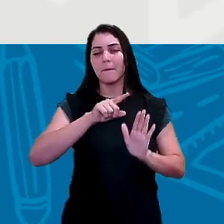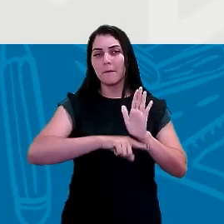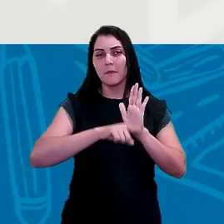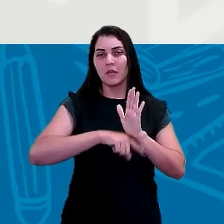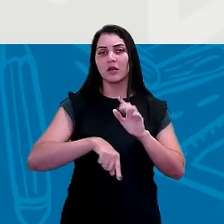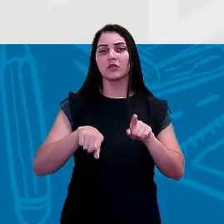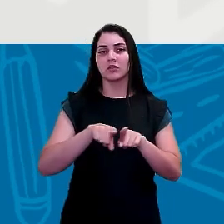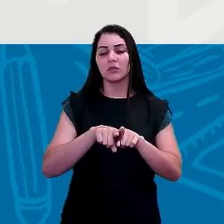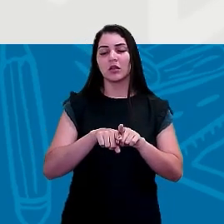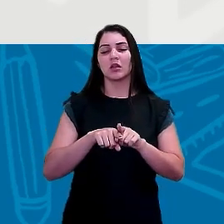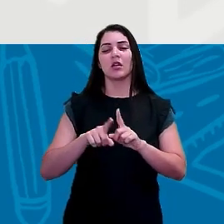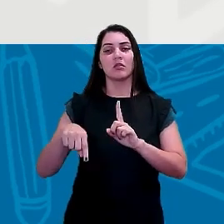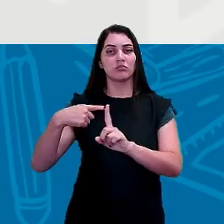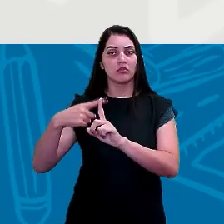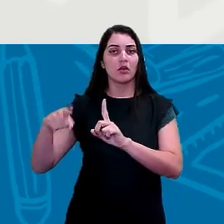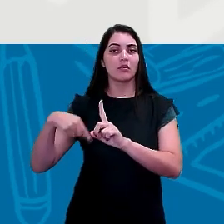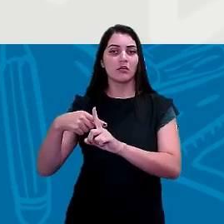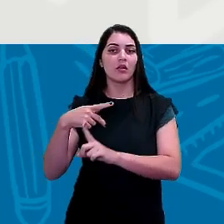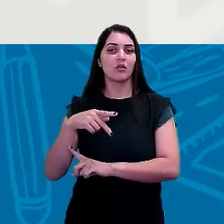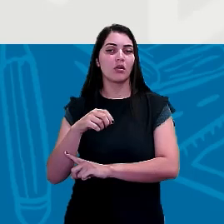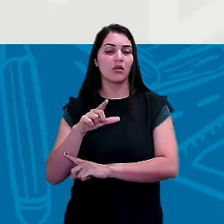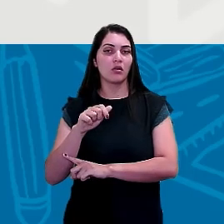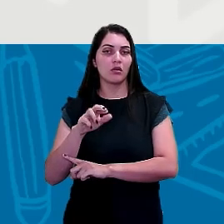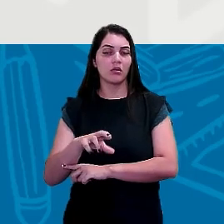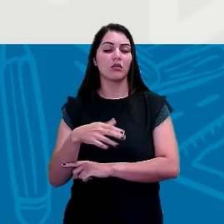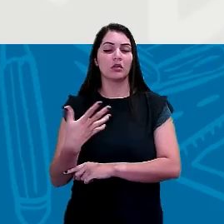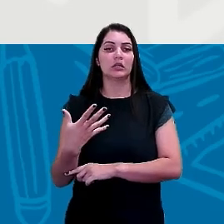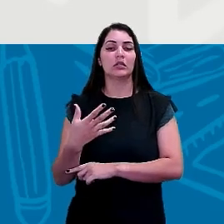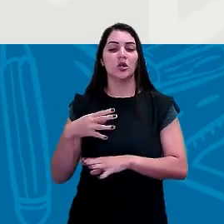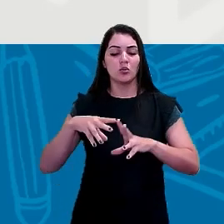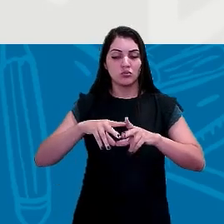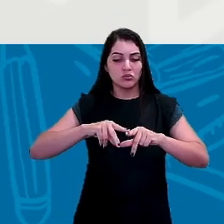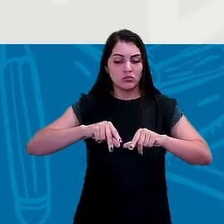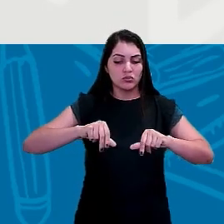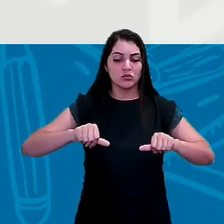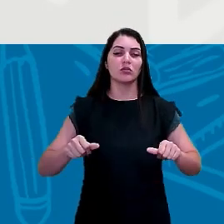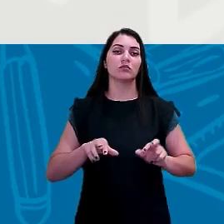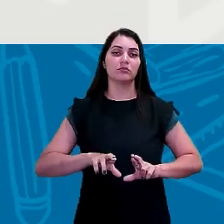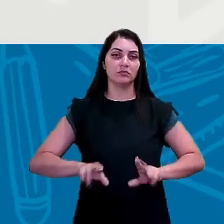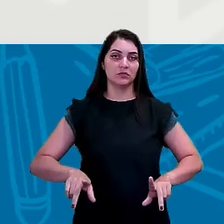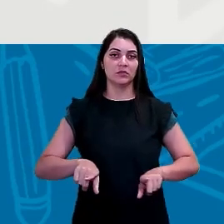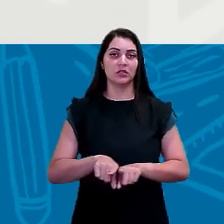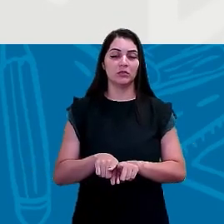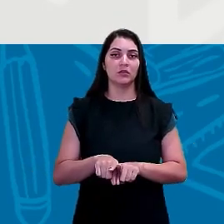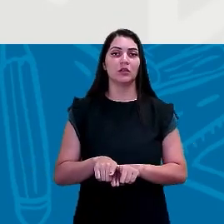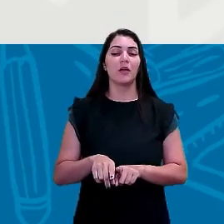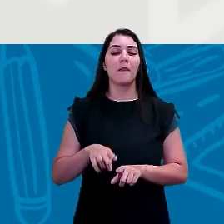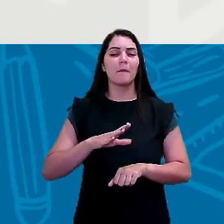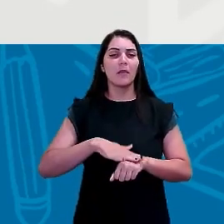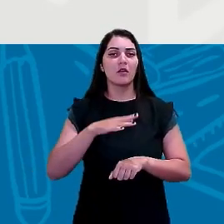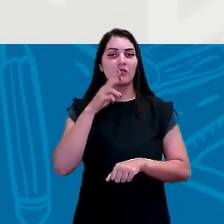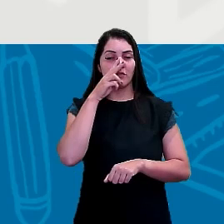mais altas, no círculo polar. Então, a irradiação do sol vai ser de maneira diferente, mais forte no Equador,